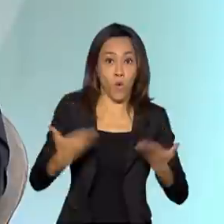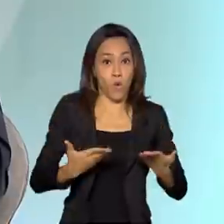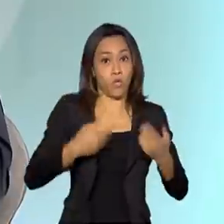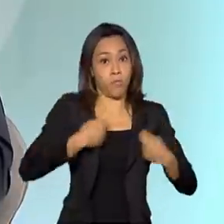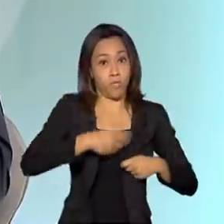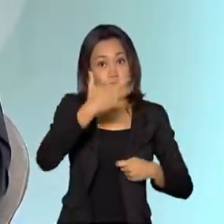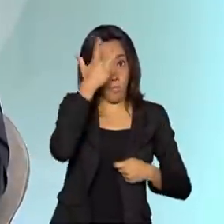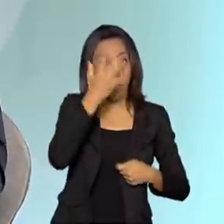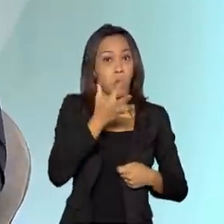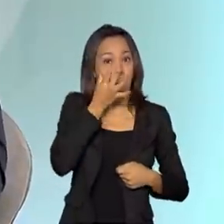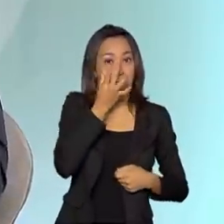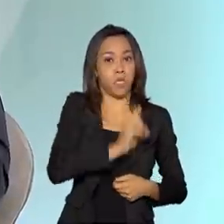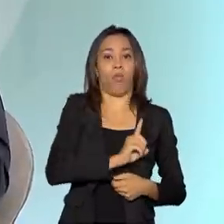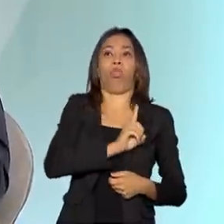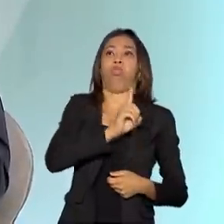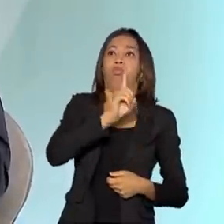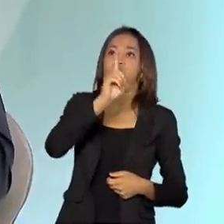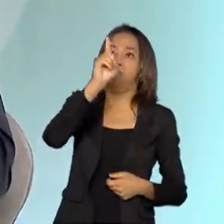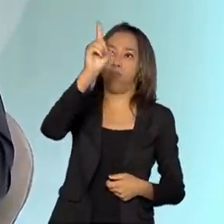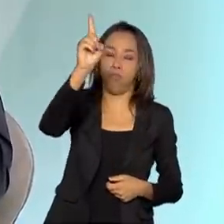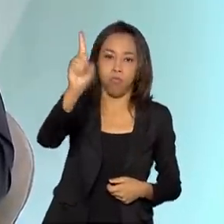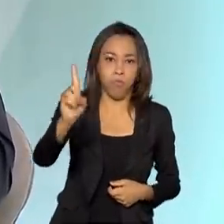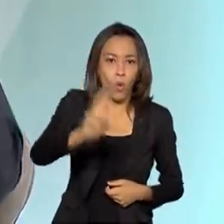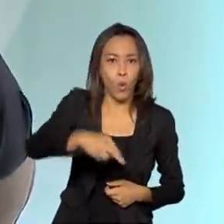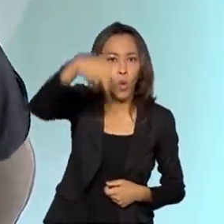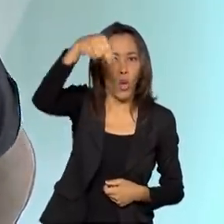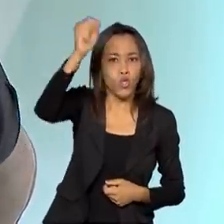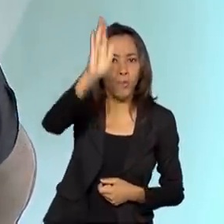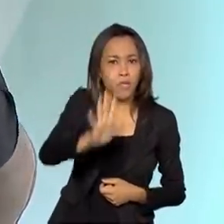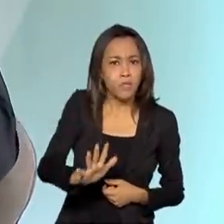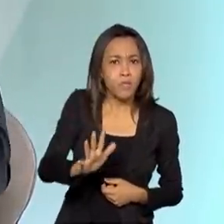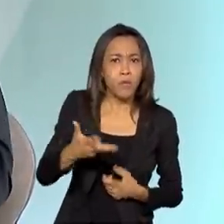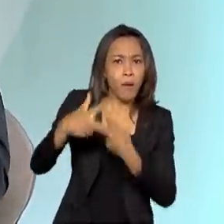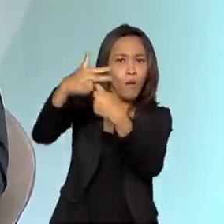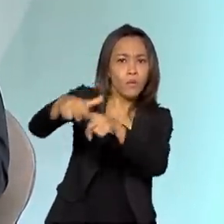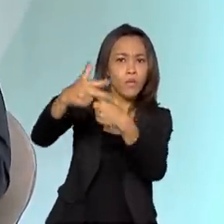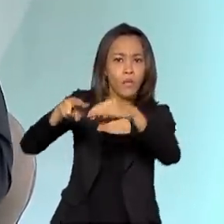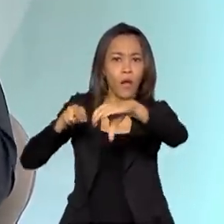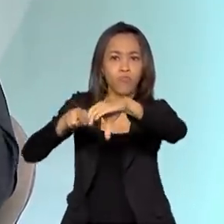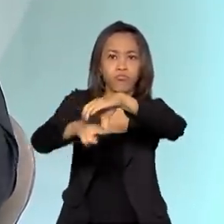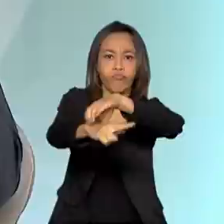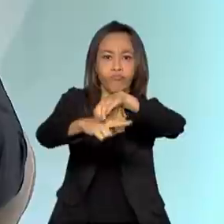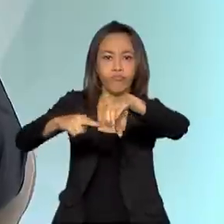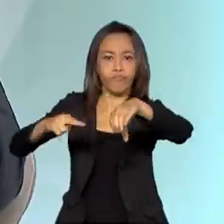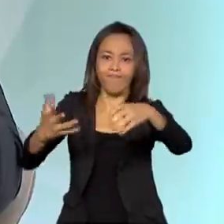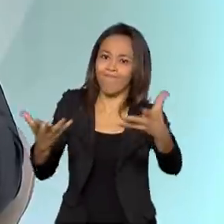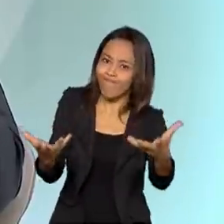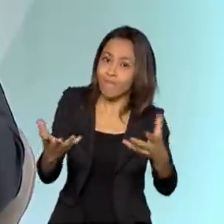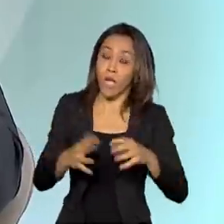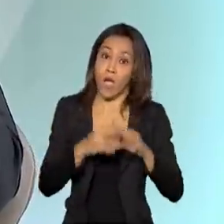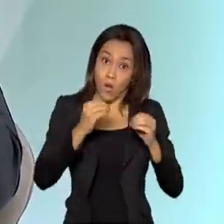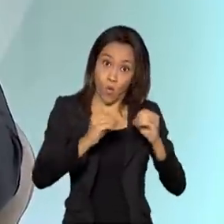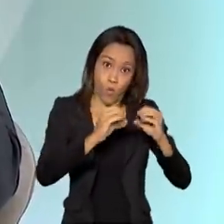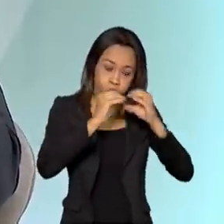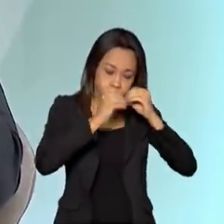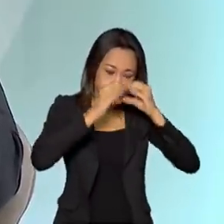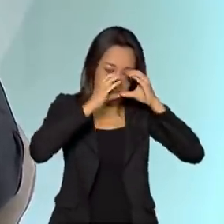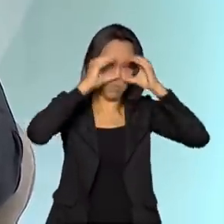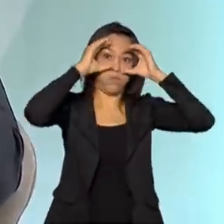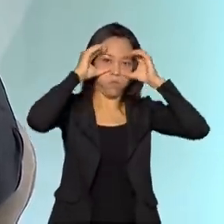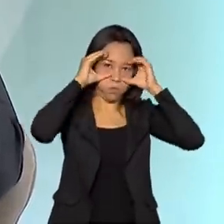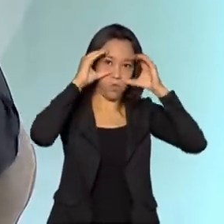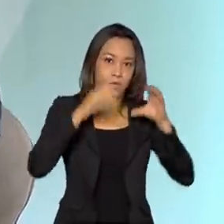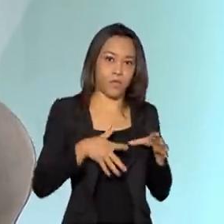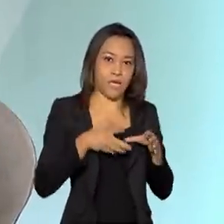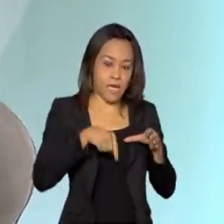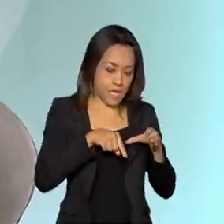se deslocando até o norte, a uma cidade do norte, por exemplo, para dar manutenção. Com realidade aumentada e virtual, esse